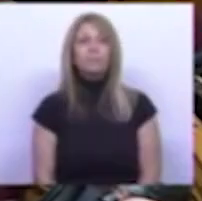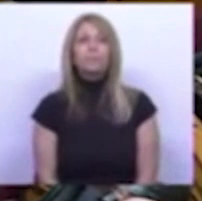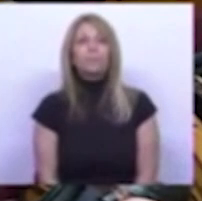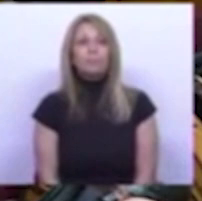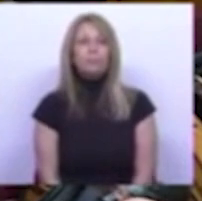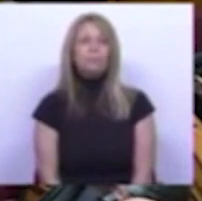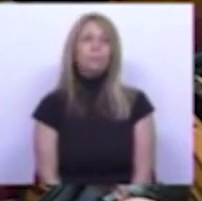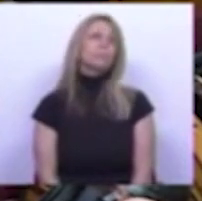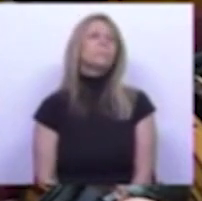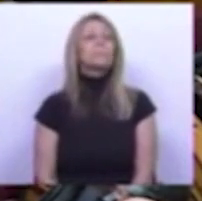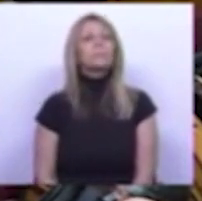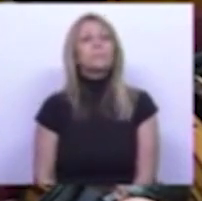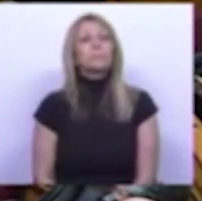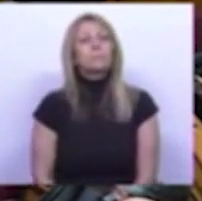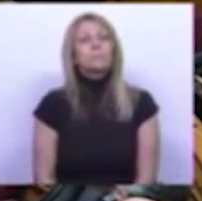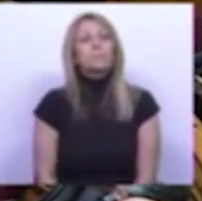neste ano 2022.